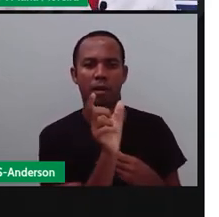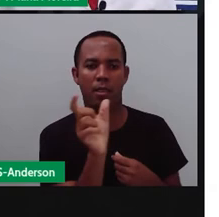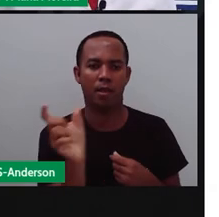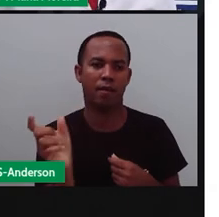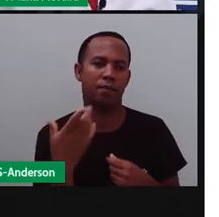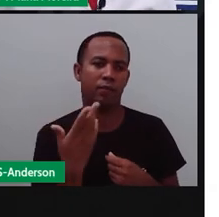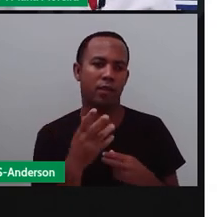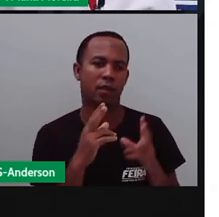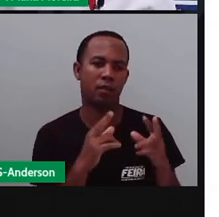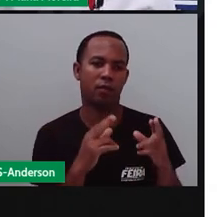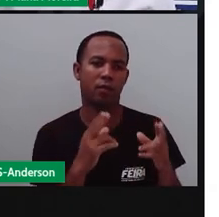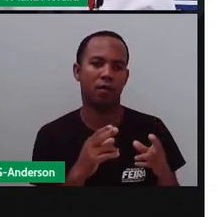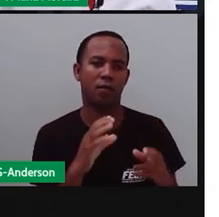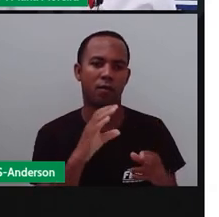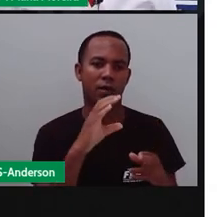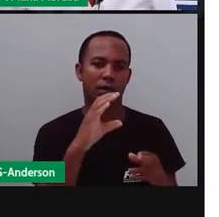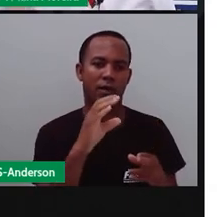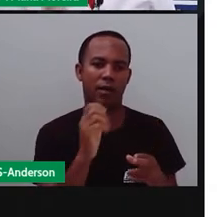café,